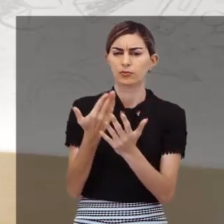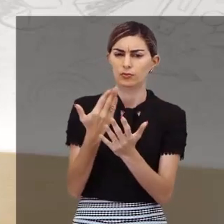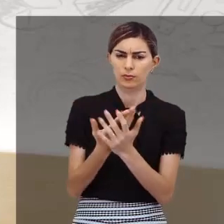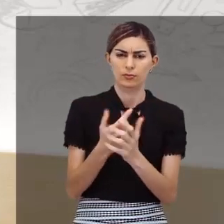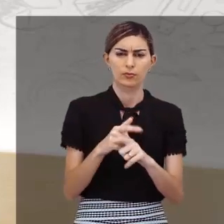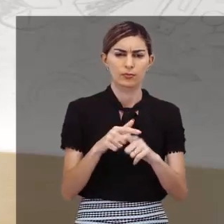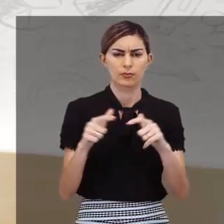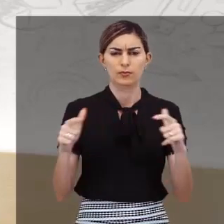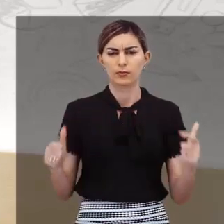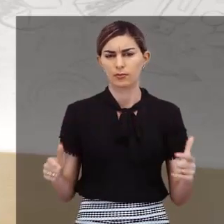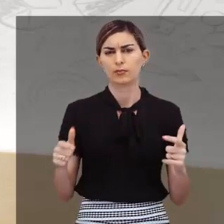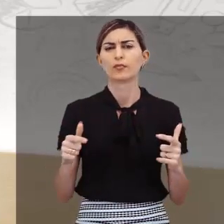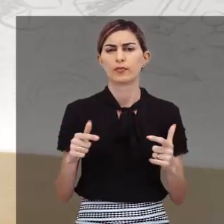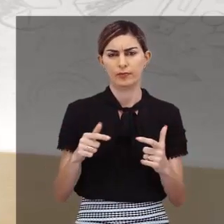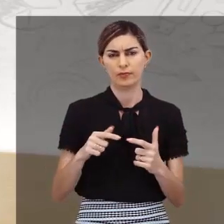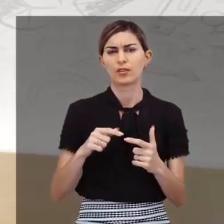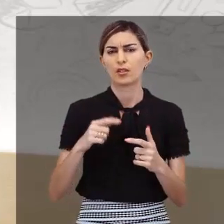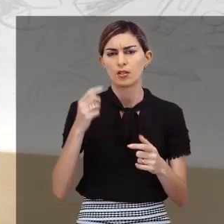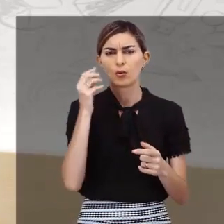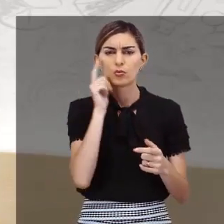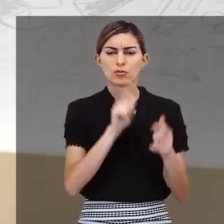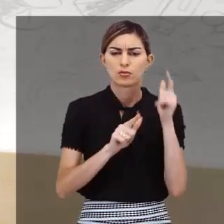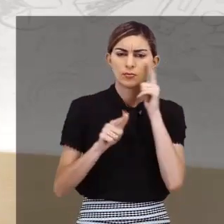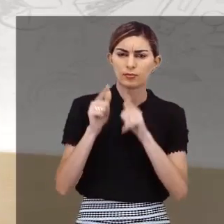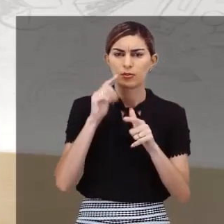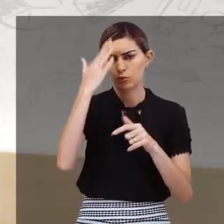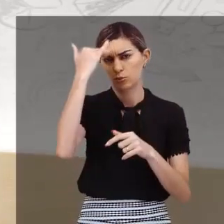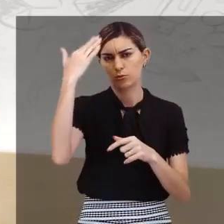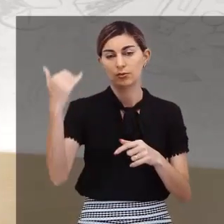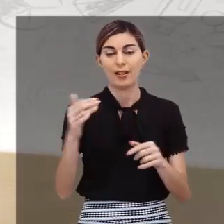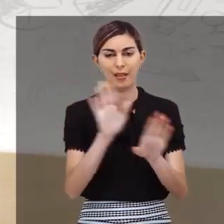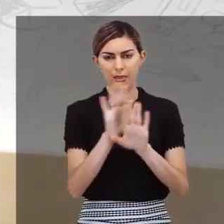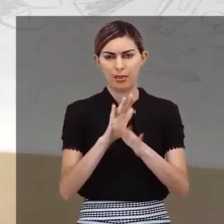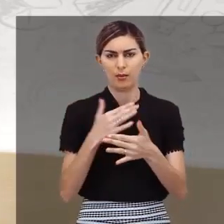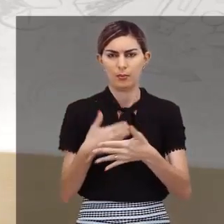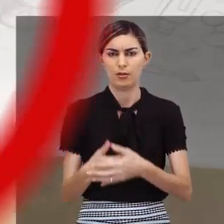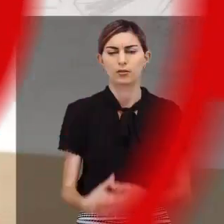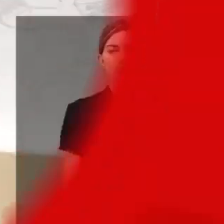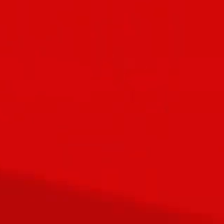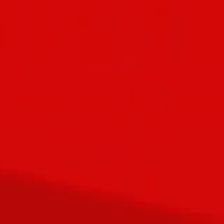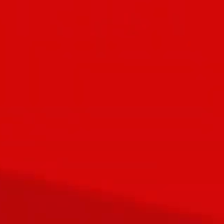maiores serão as suas chances de obter o sucesso. Até mais!